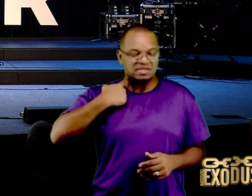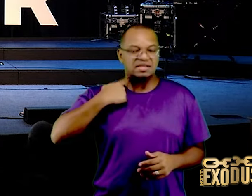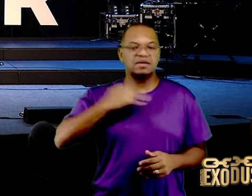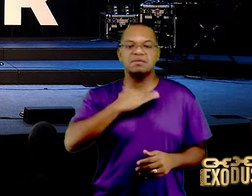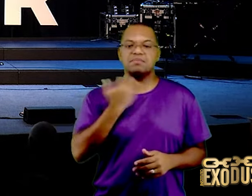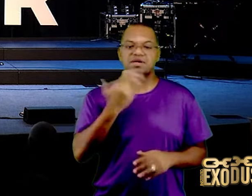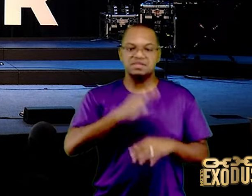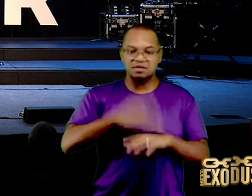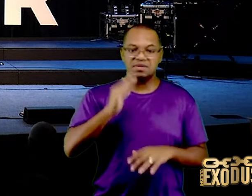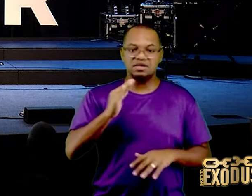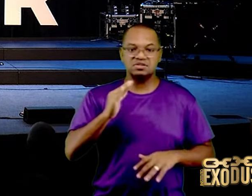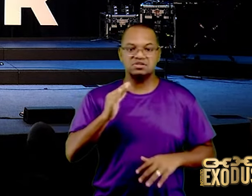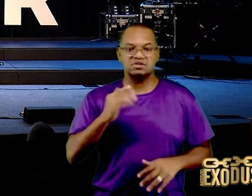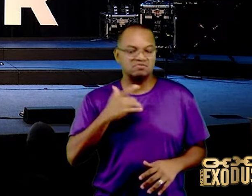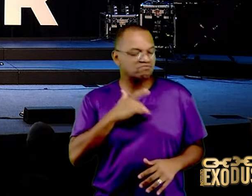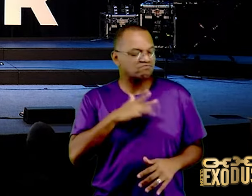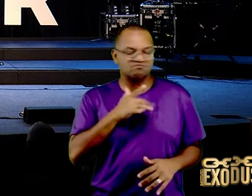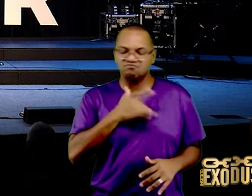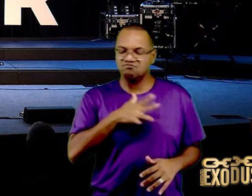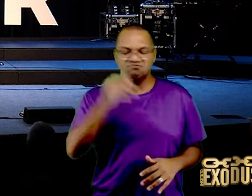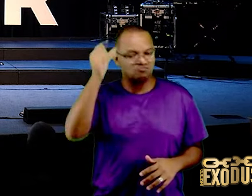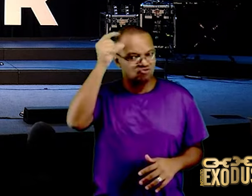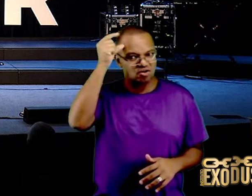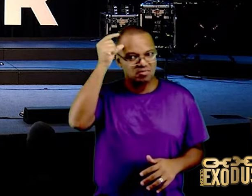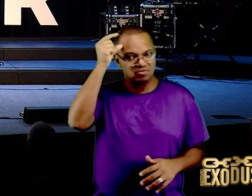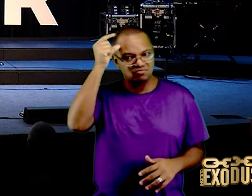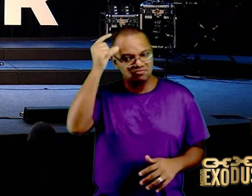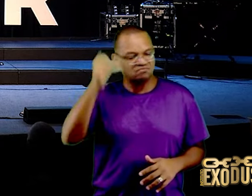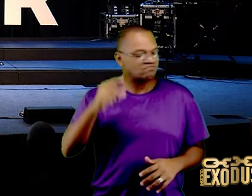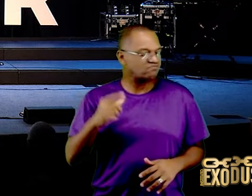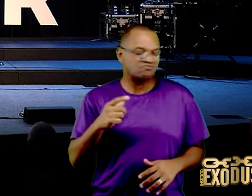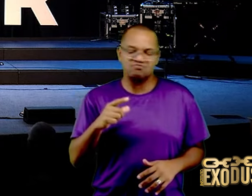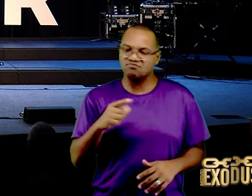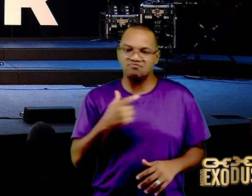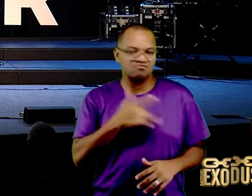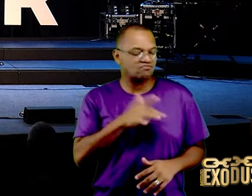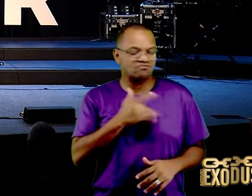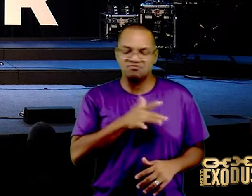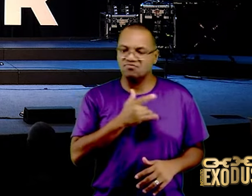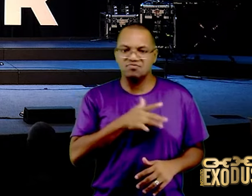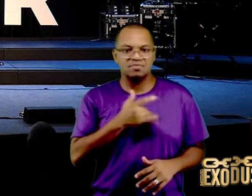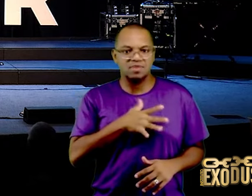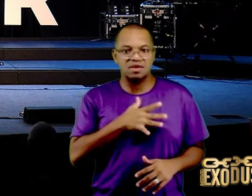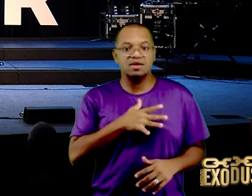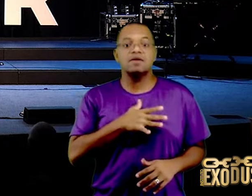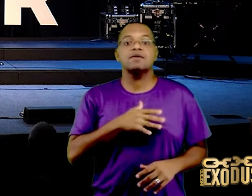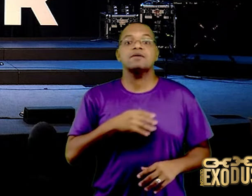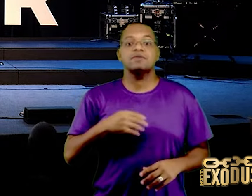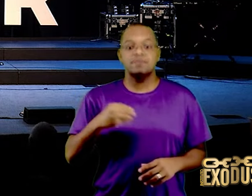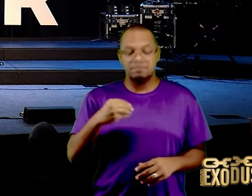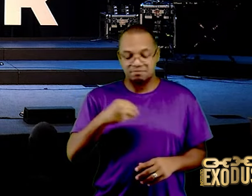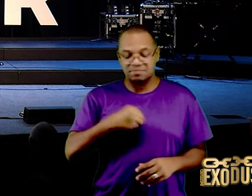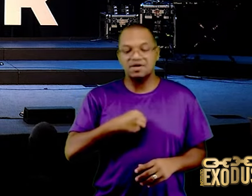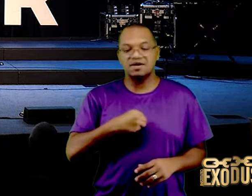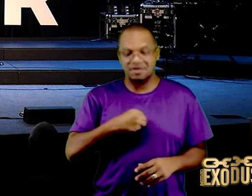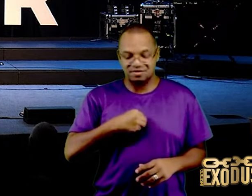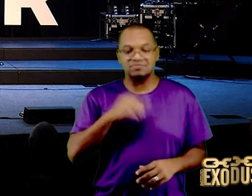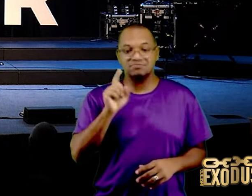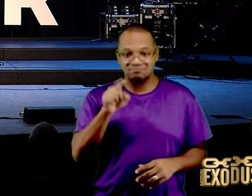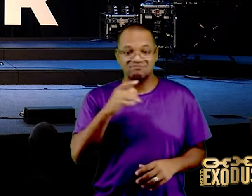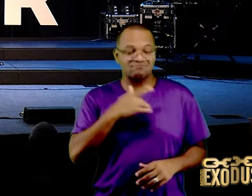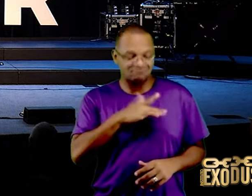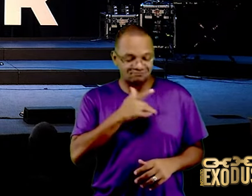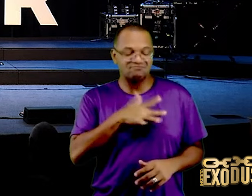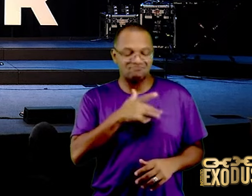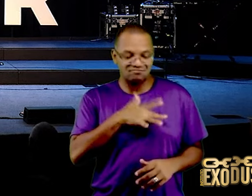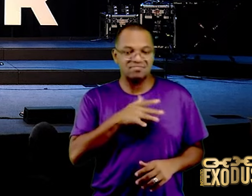não tenha medo do diabo, tenha medo do pecado, a sujeira mata, quando o exército sair contra seus